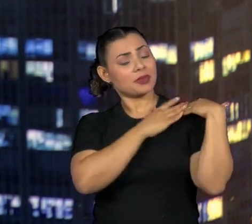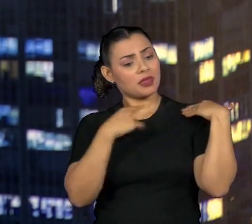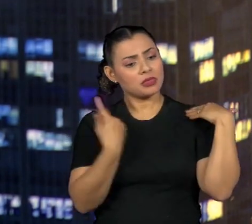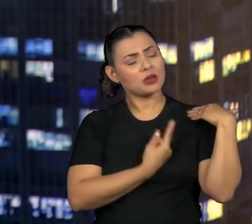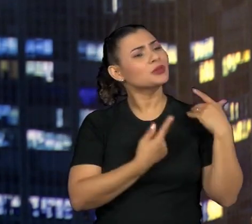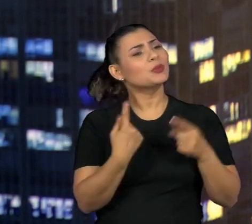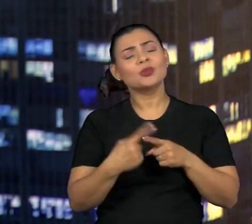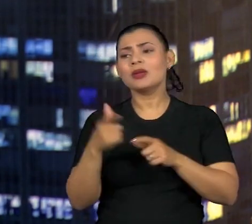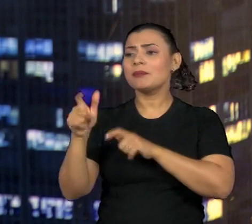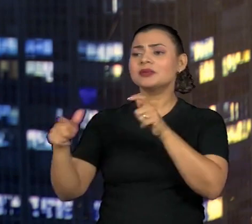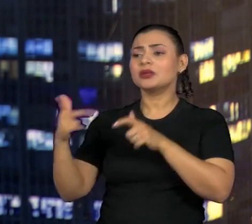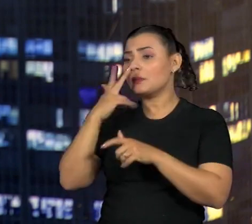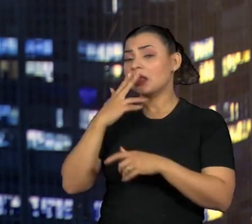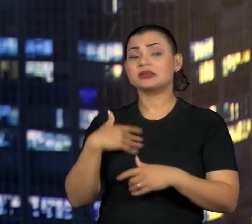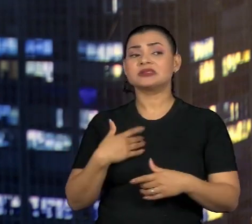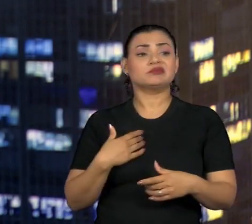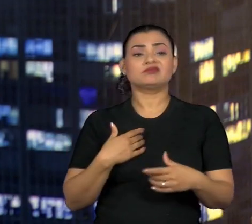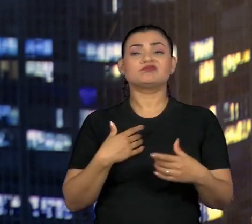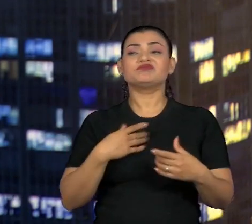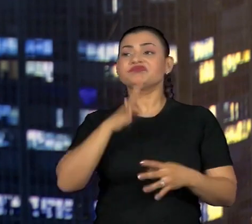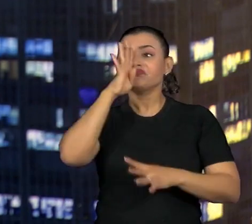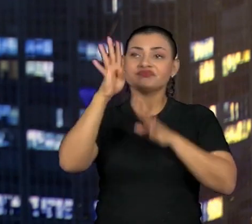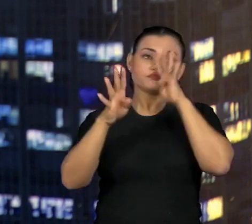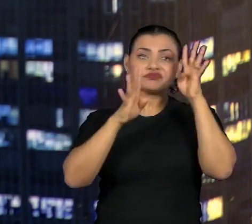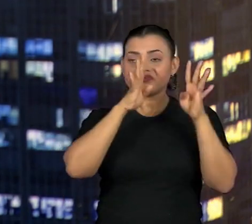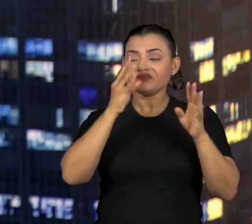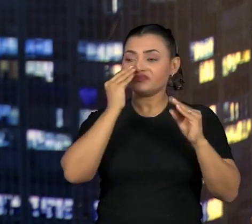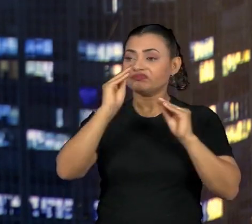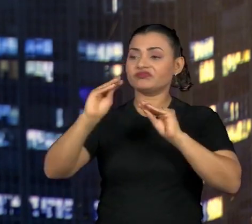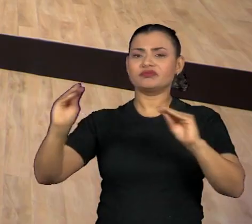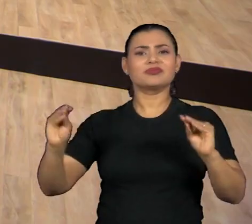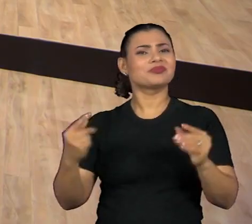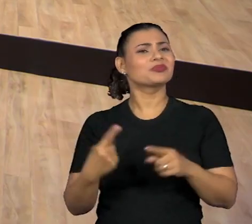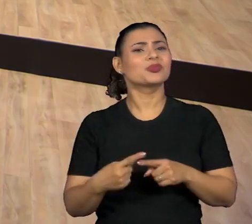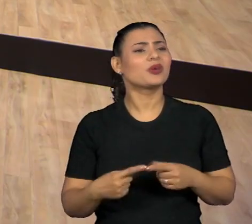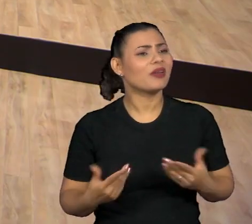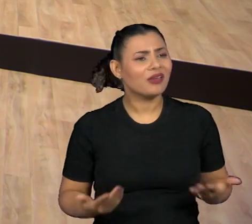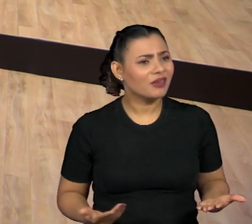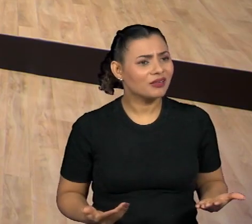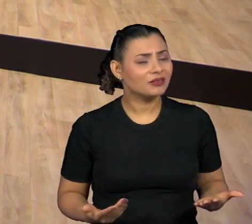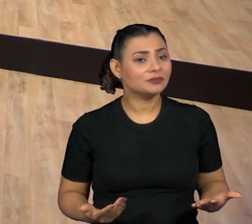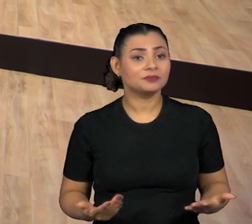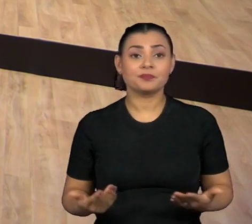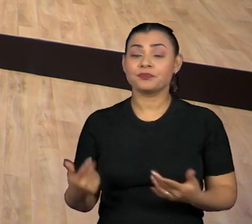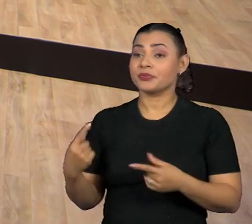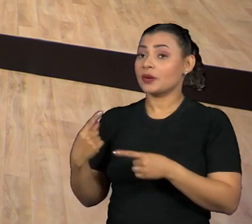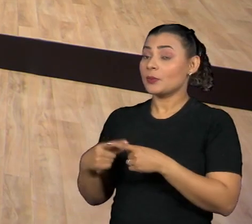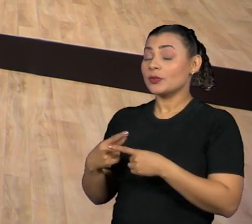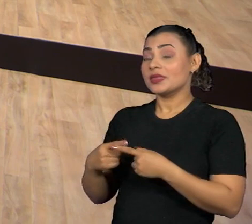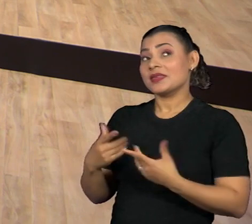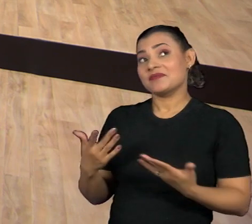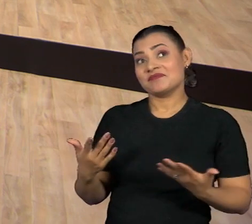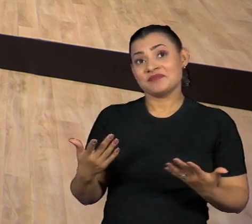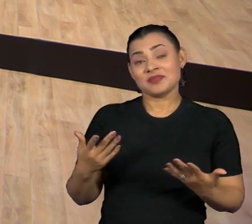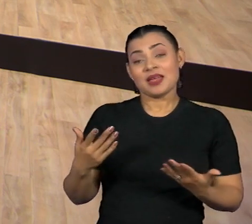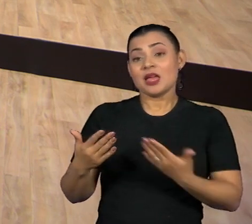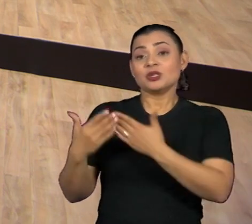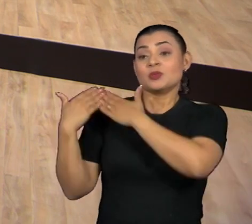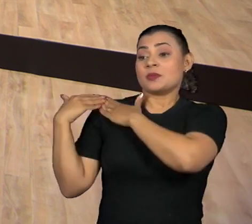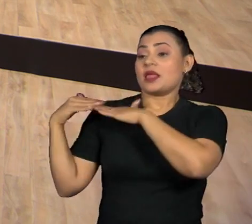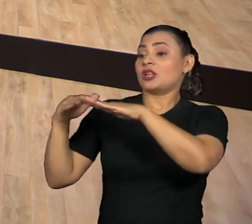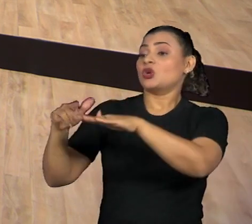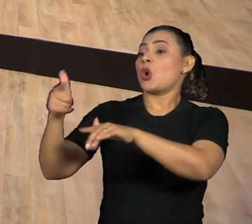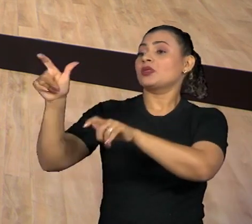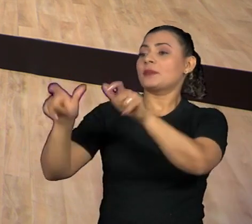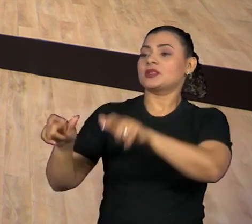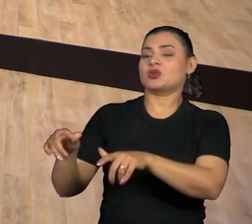Então, por que muitas vezes parece que nós lutamos, então, contra nós mesmos? Porque parece, às vezes, que a responsabilidade é do outro,